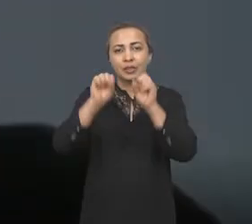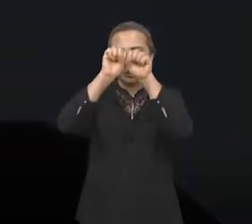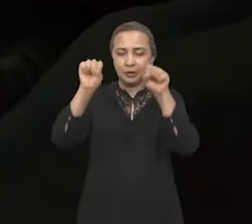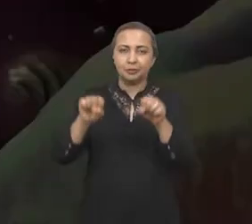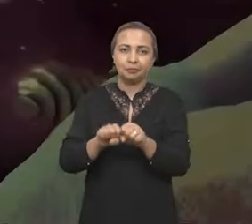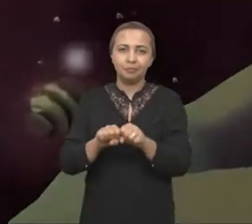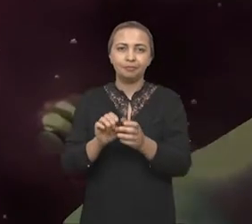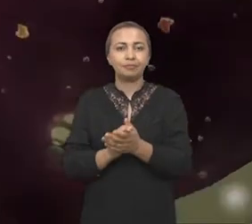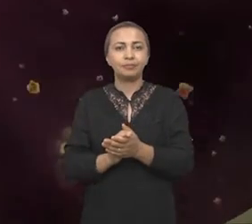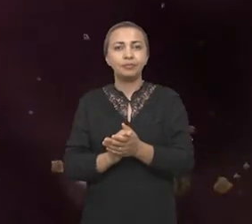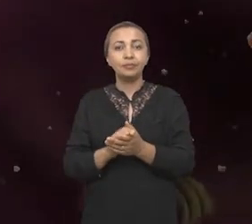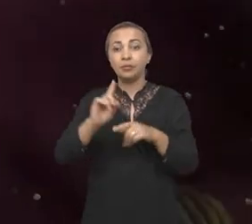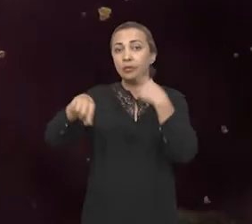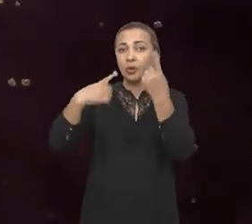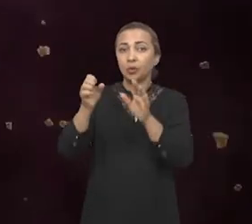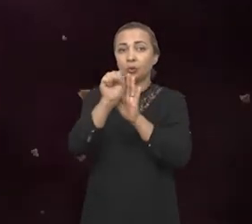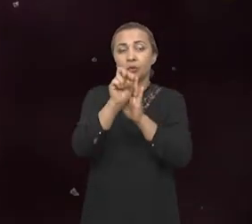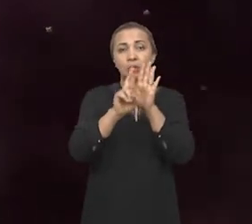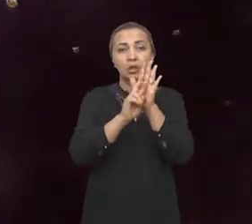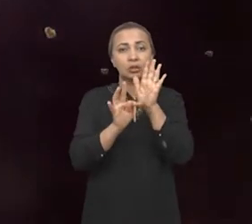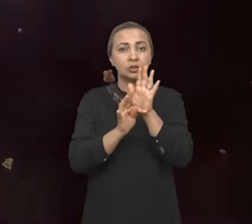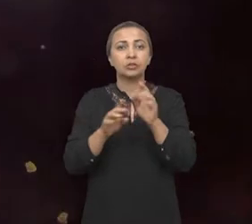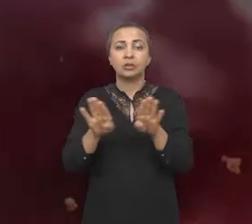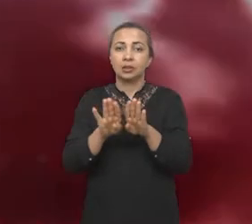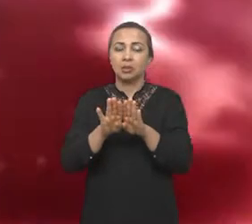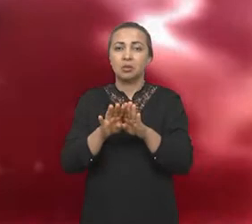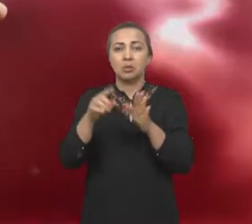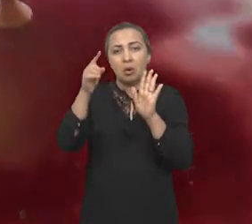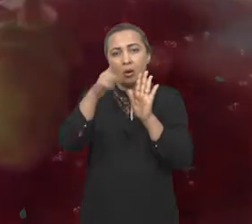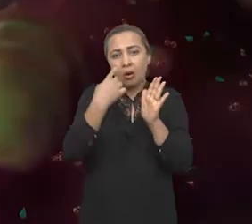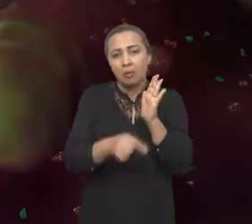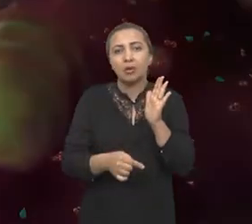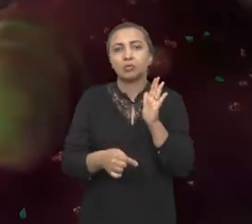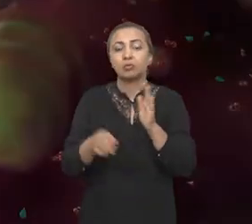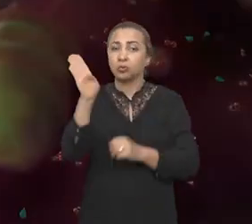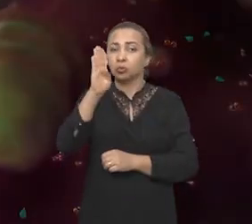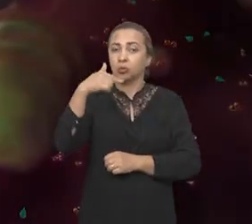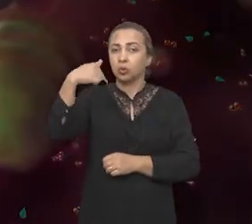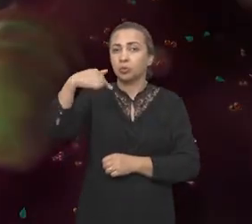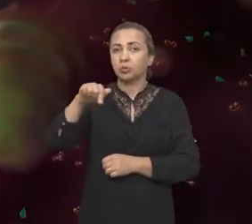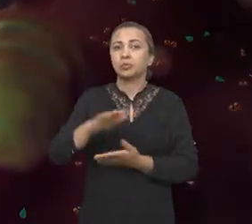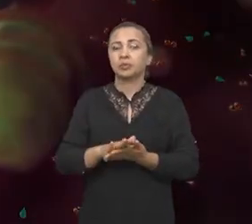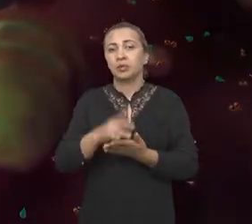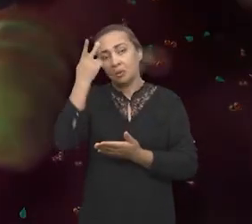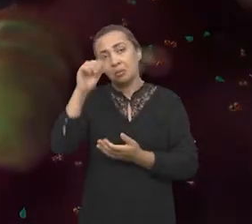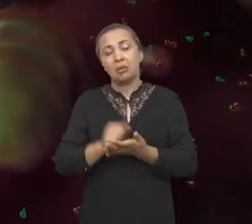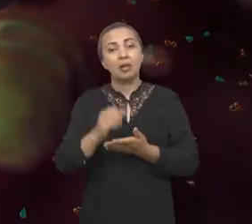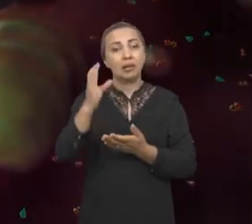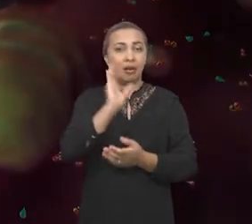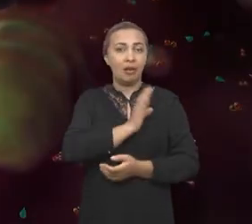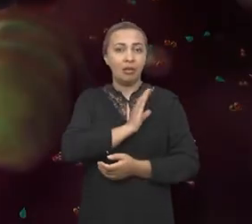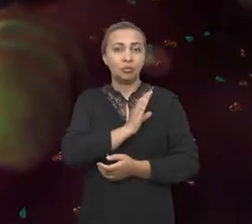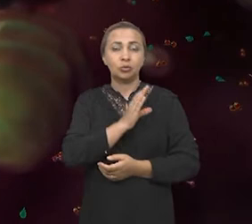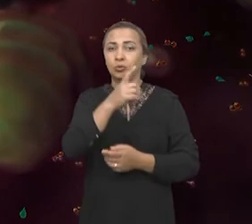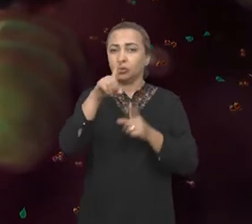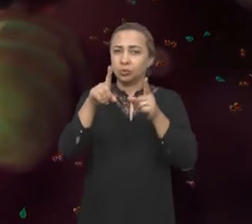sistemas. Em outro artigo que nós publicamos sobre marcadores bioquímicos de diagnóstico para a cardiotoxicidade,